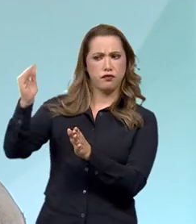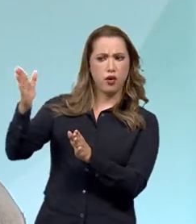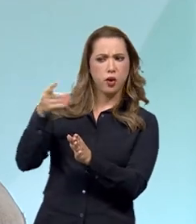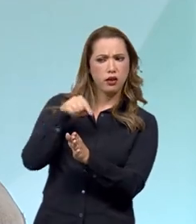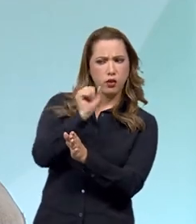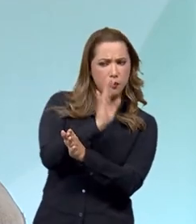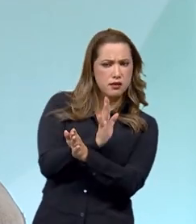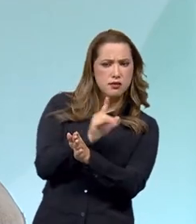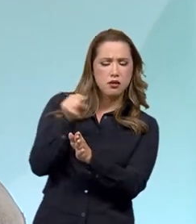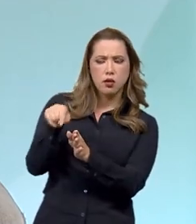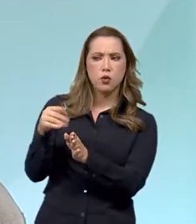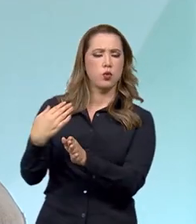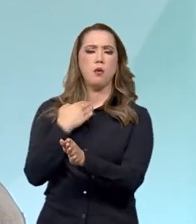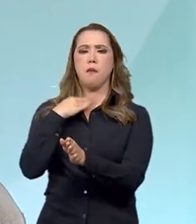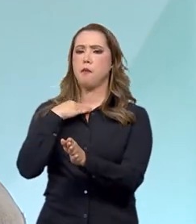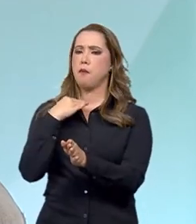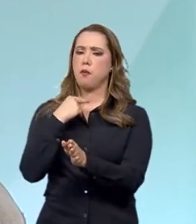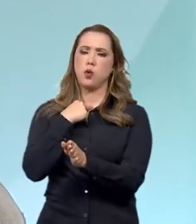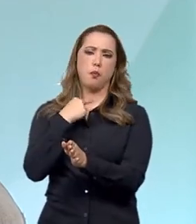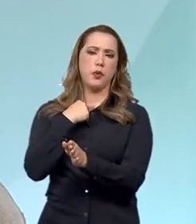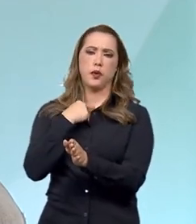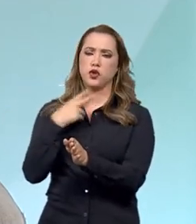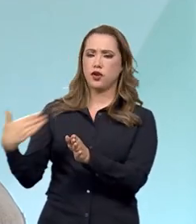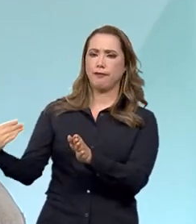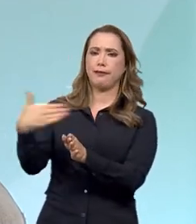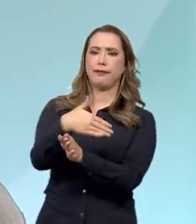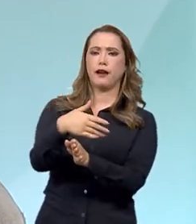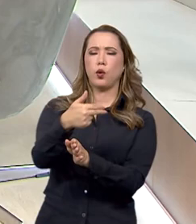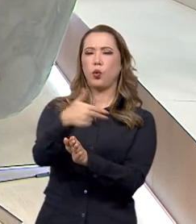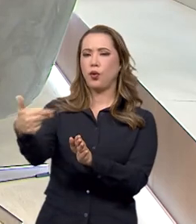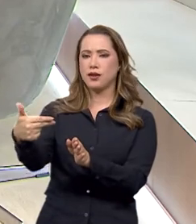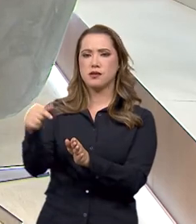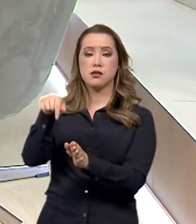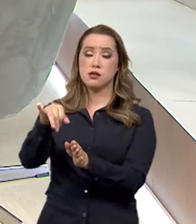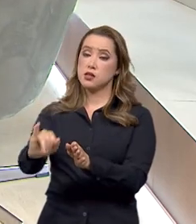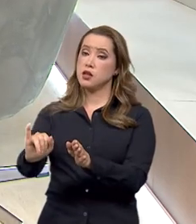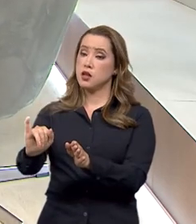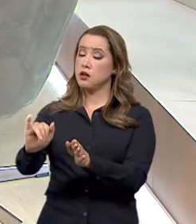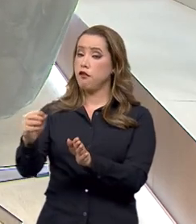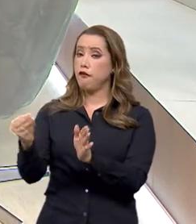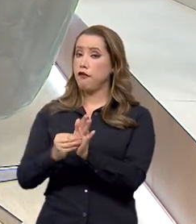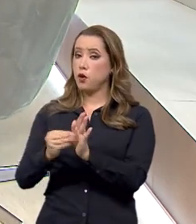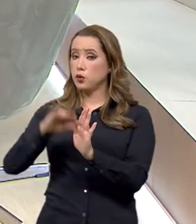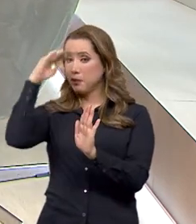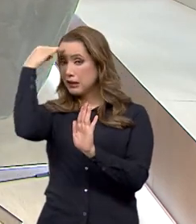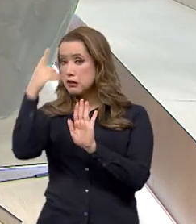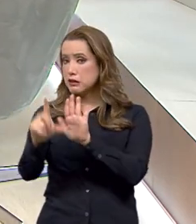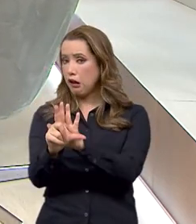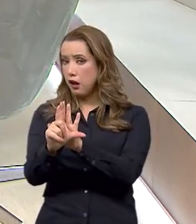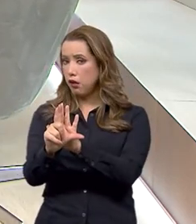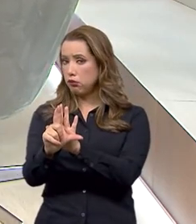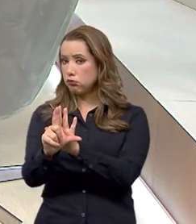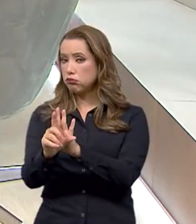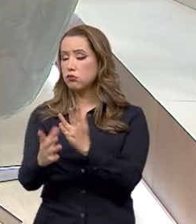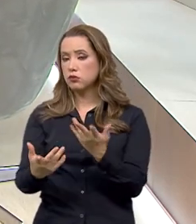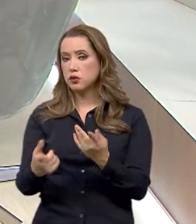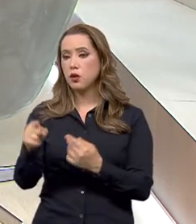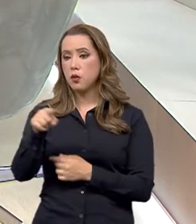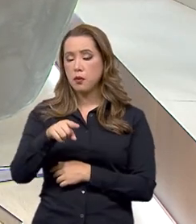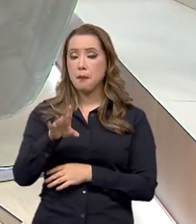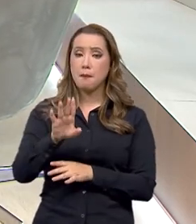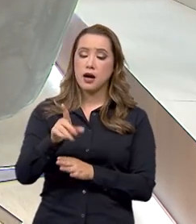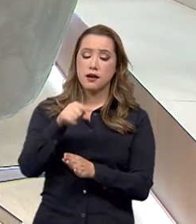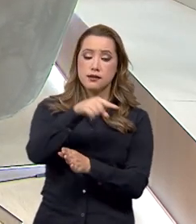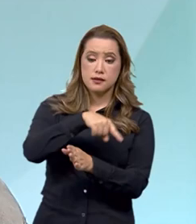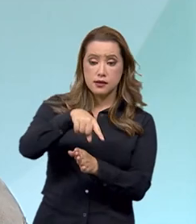possam ser contrabandeados, produtos, descaminham, mas ao mesmo tempo você entender que aquelas empresas, o exportador e o